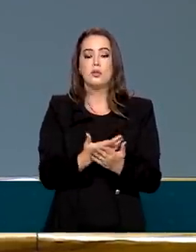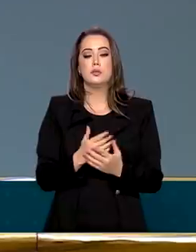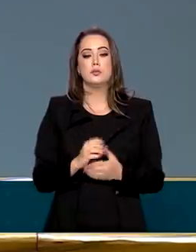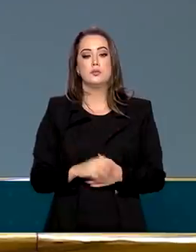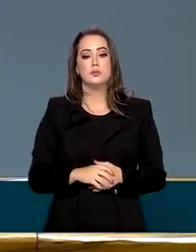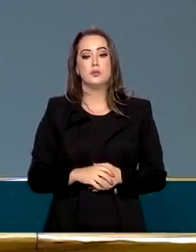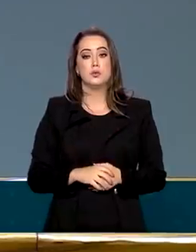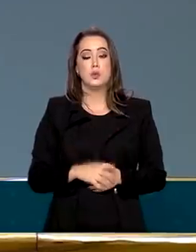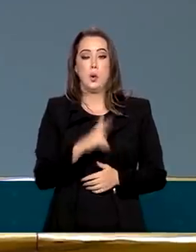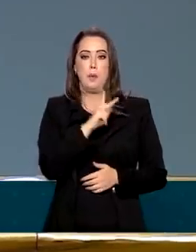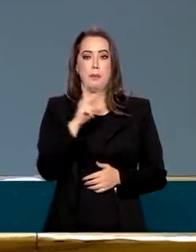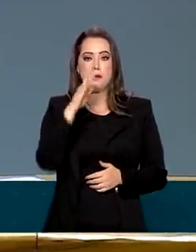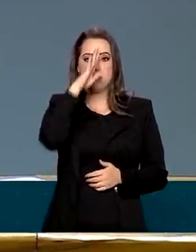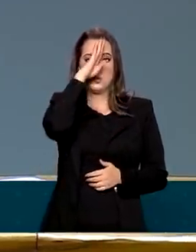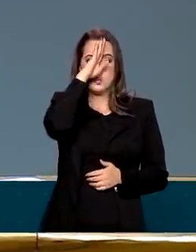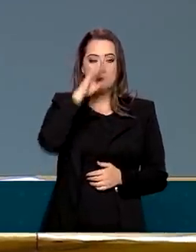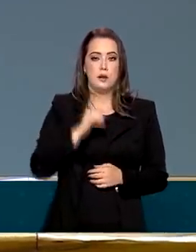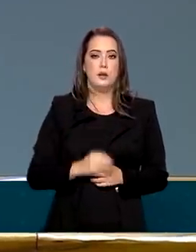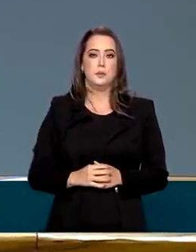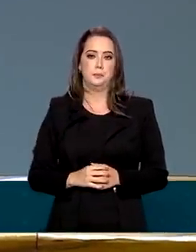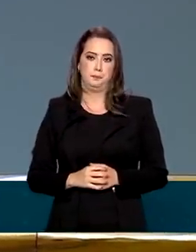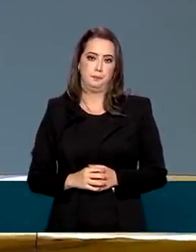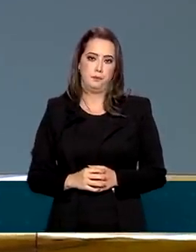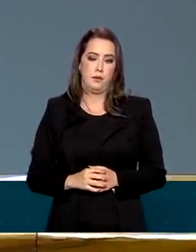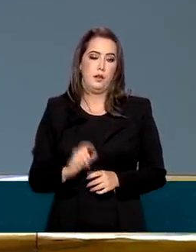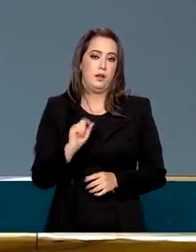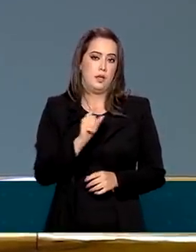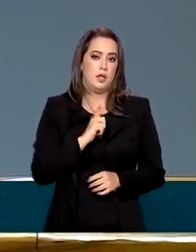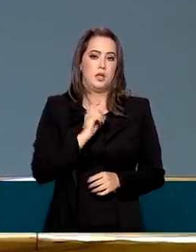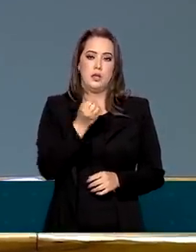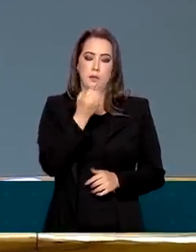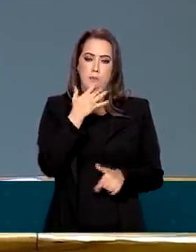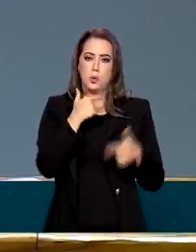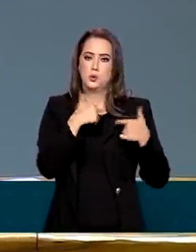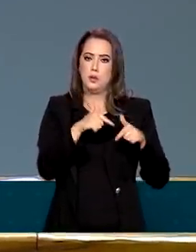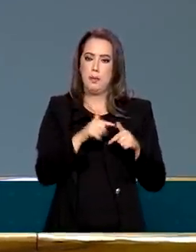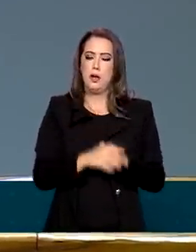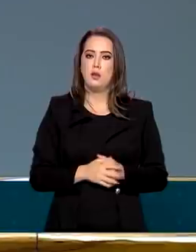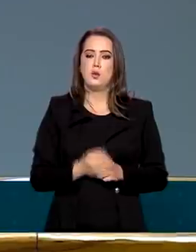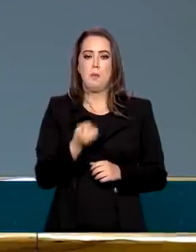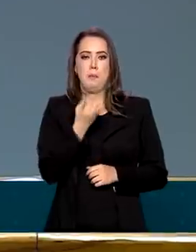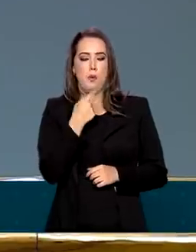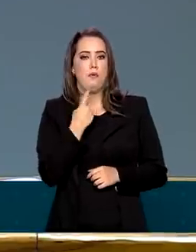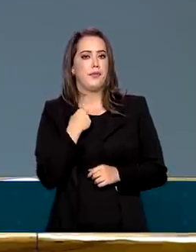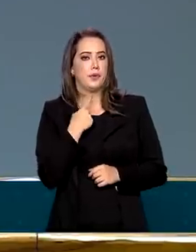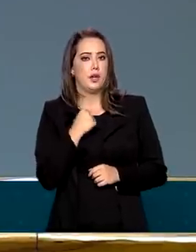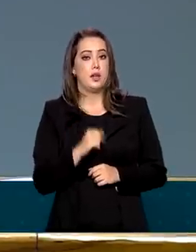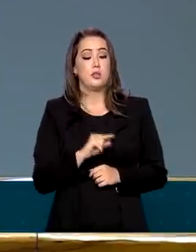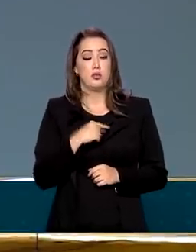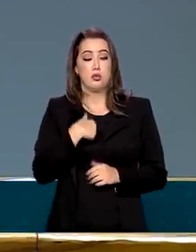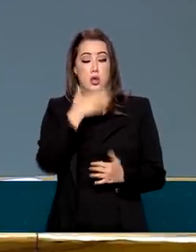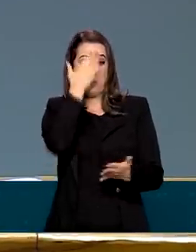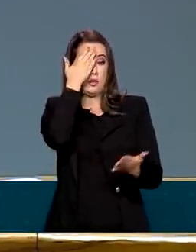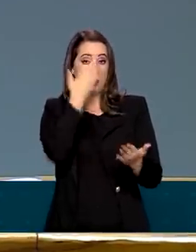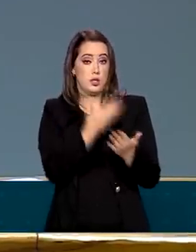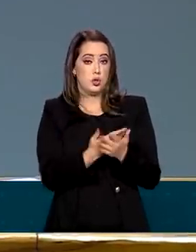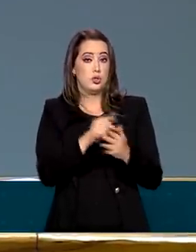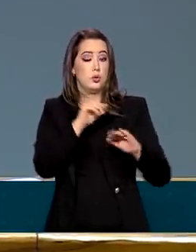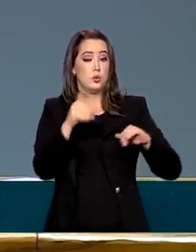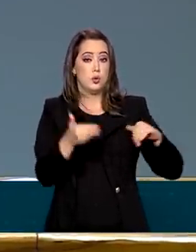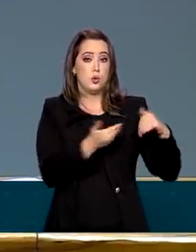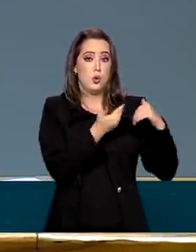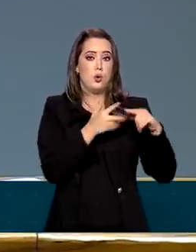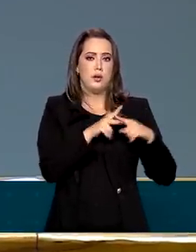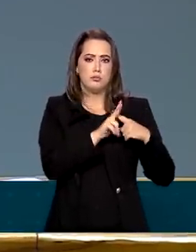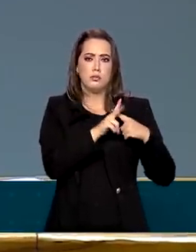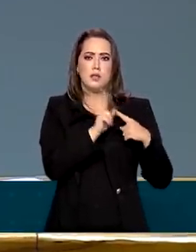no presidente, que tem boas intenções, no Congresso, que é reformista, e